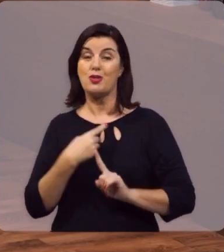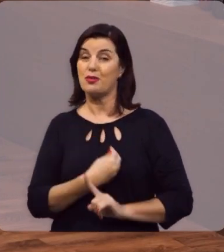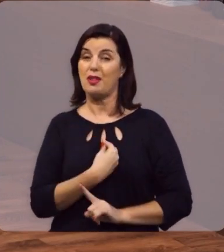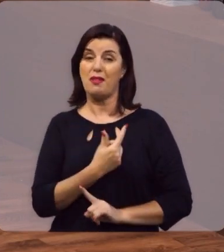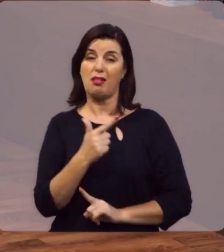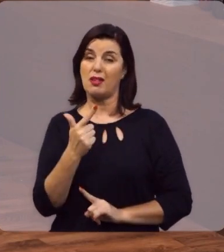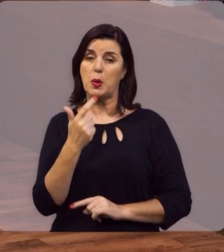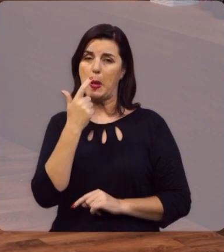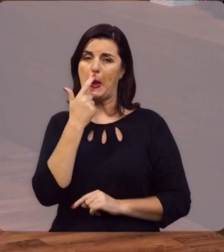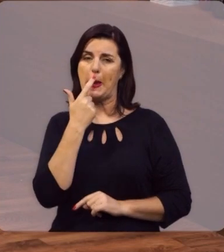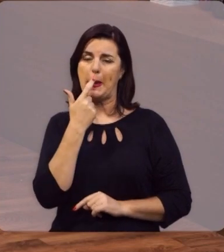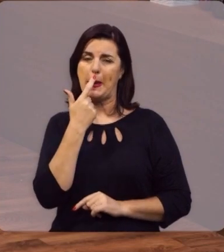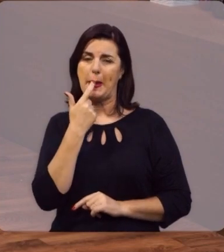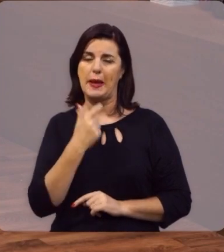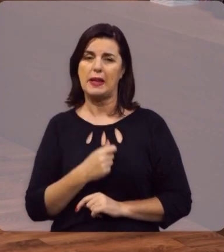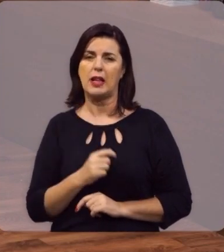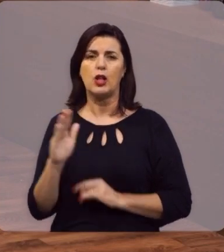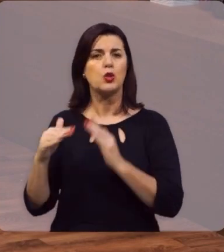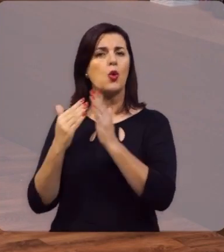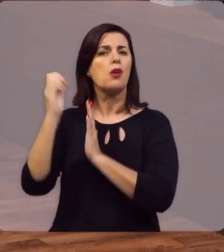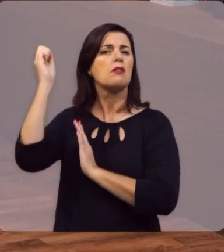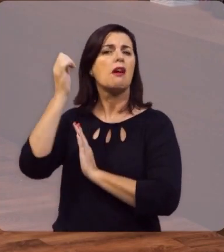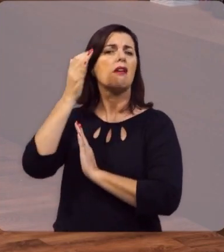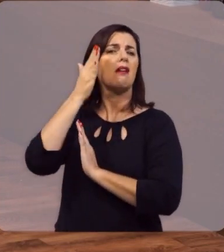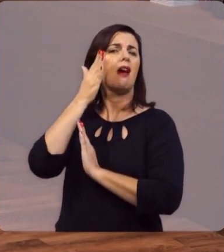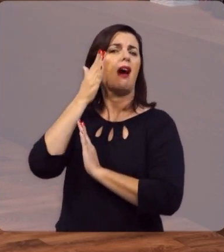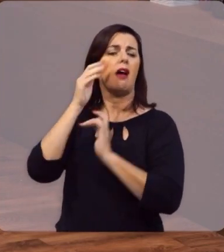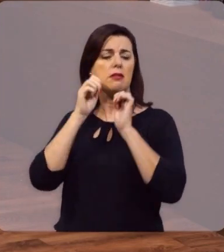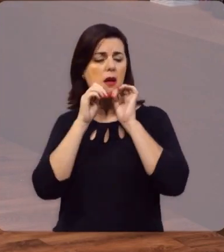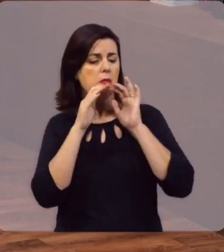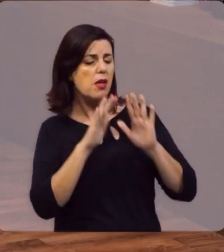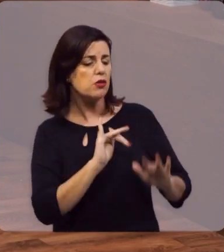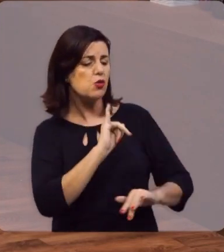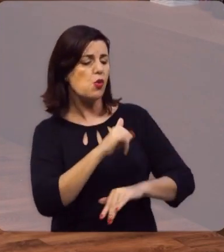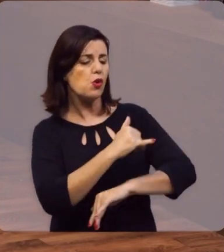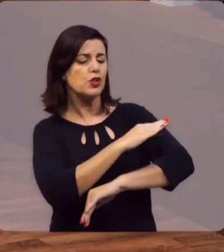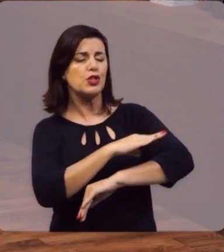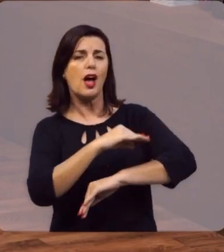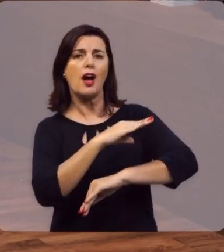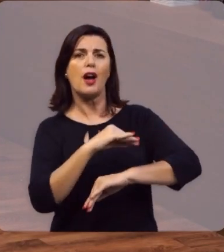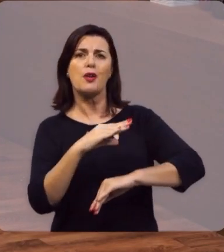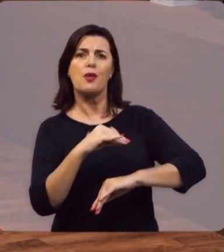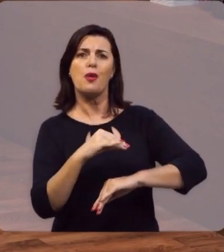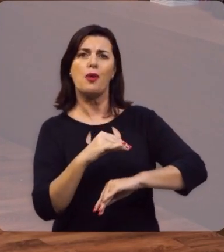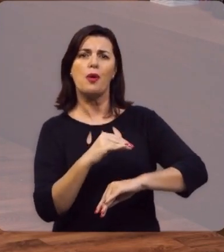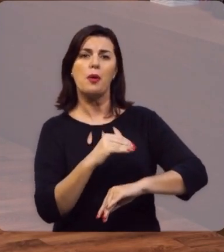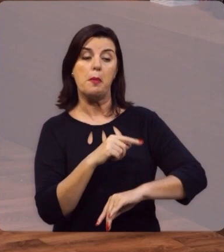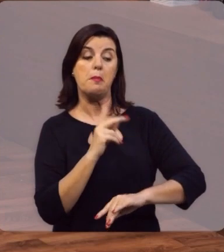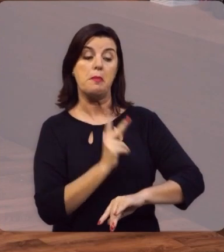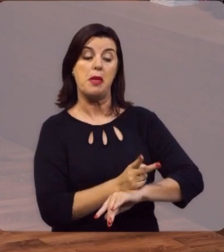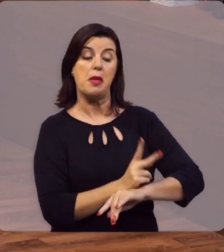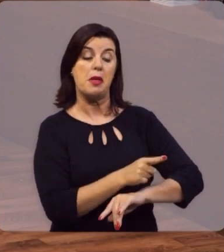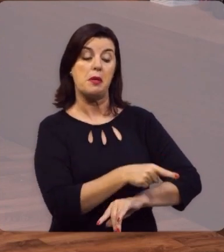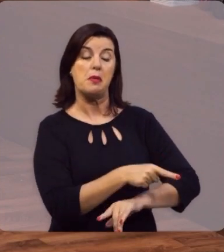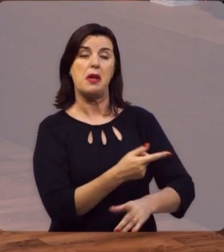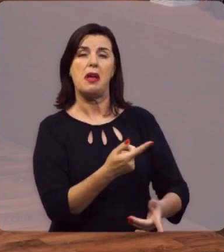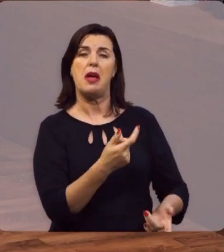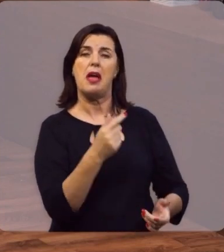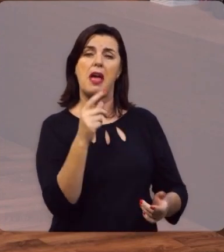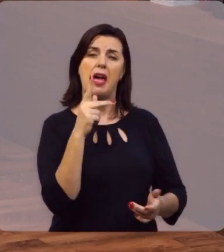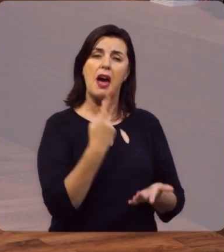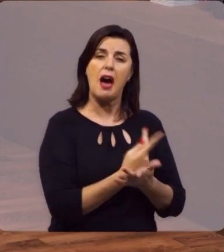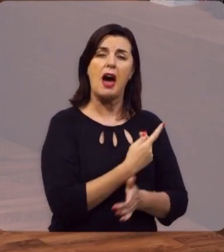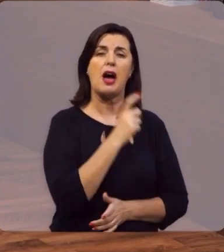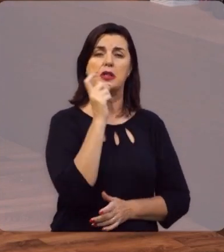Deus da nossa vida. Ele é o Deus de toda graça e por isso Deus abençoa Jacó, Apesar de Jacó ser ainda um